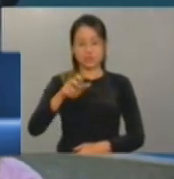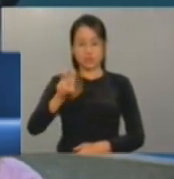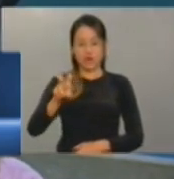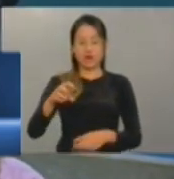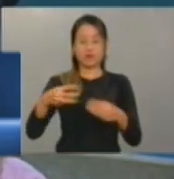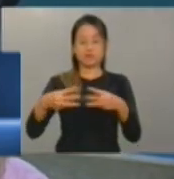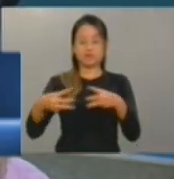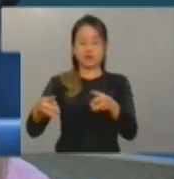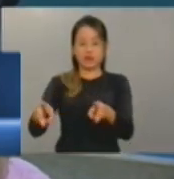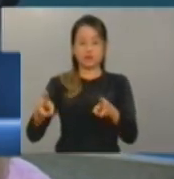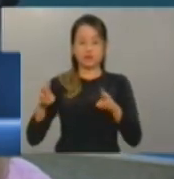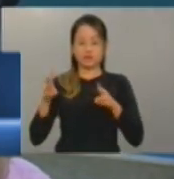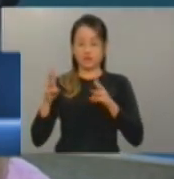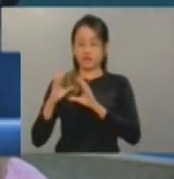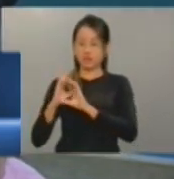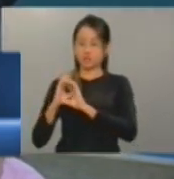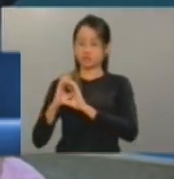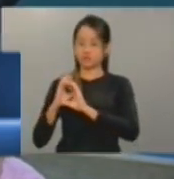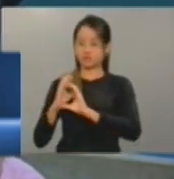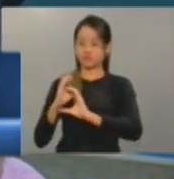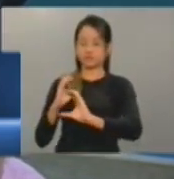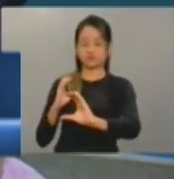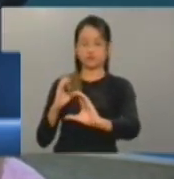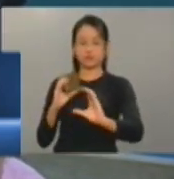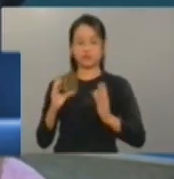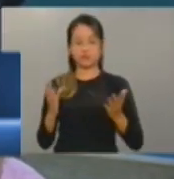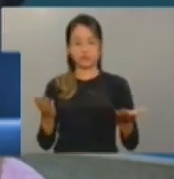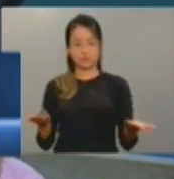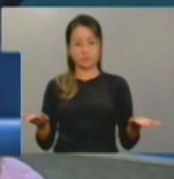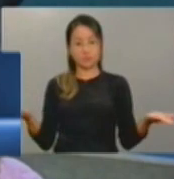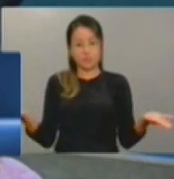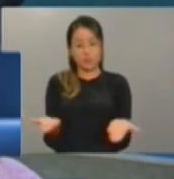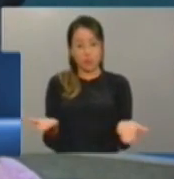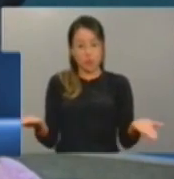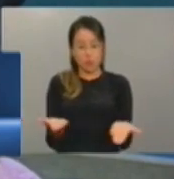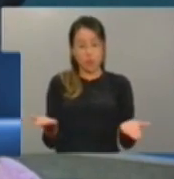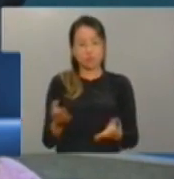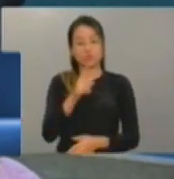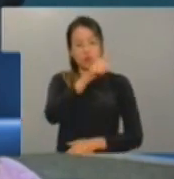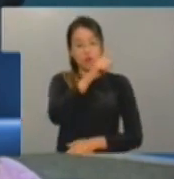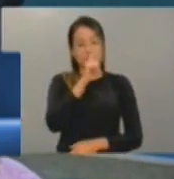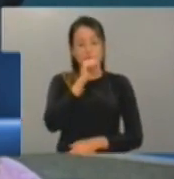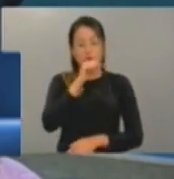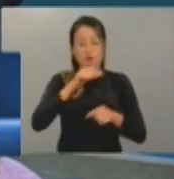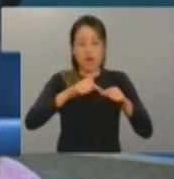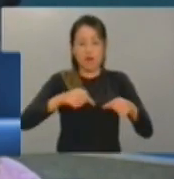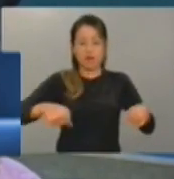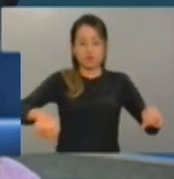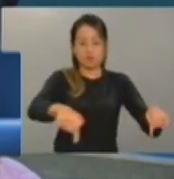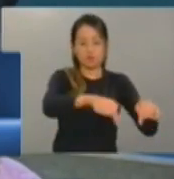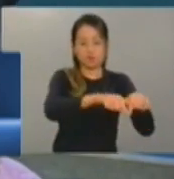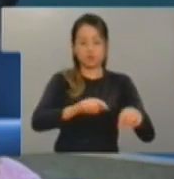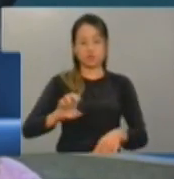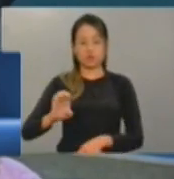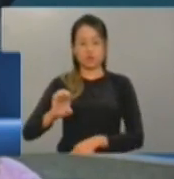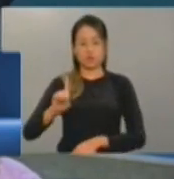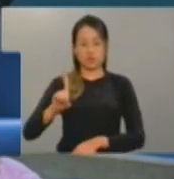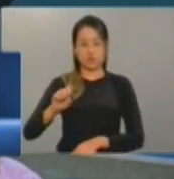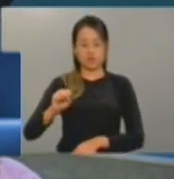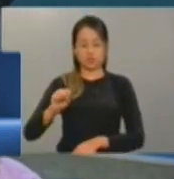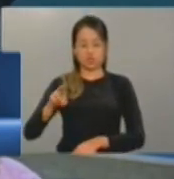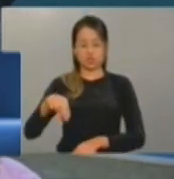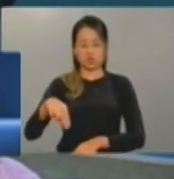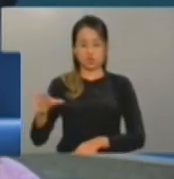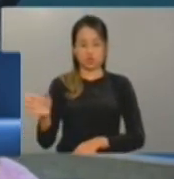viriam do Edson Queiroz. O Edson Queiroz está hoje com 15% da sua capacidade. É claro que